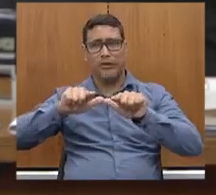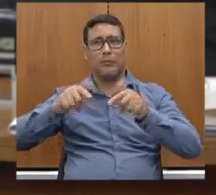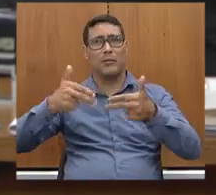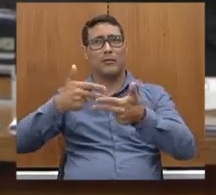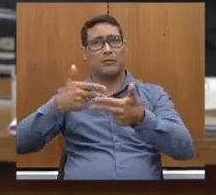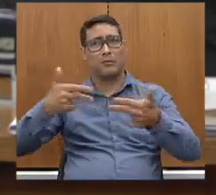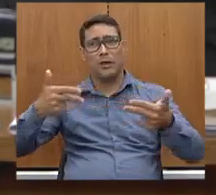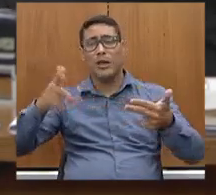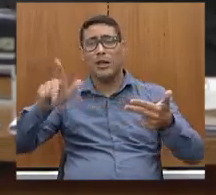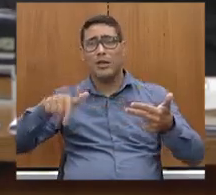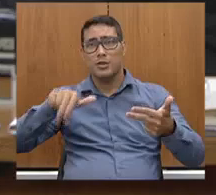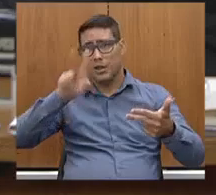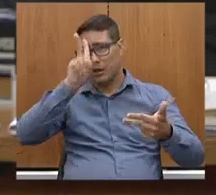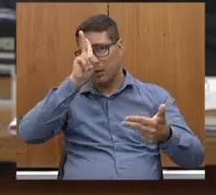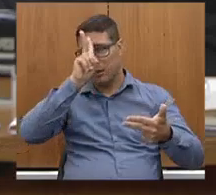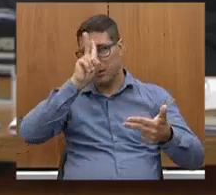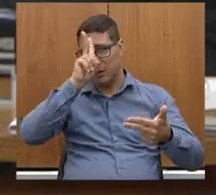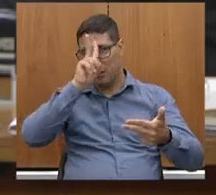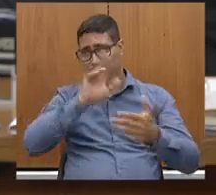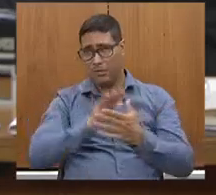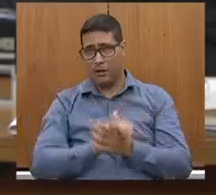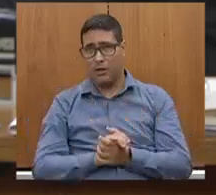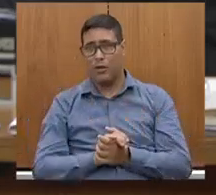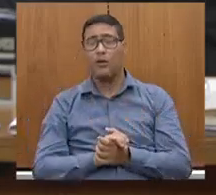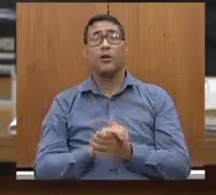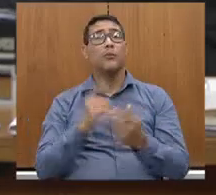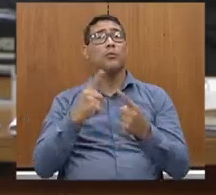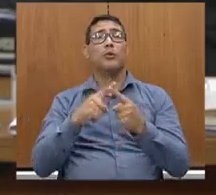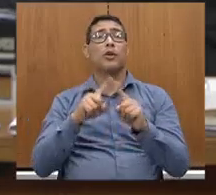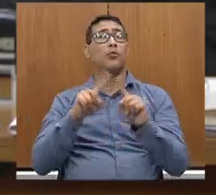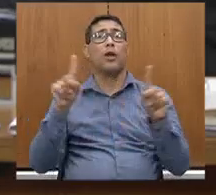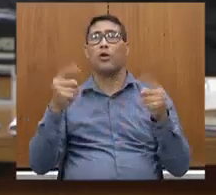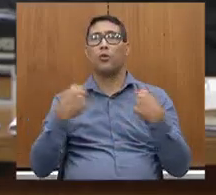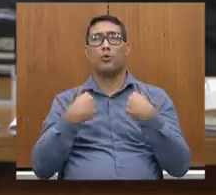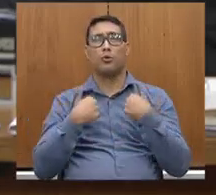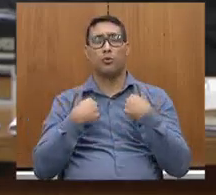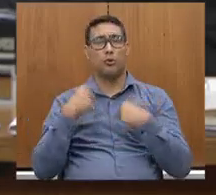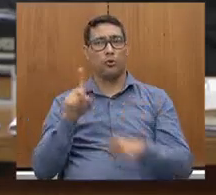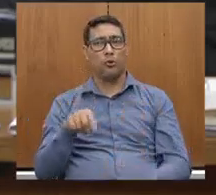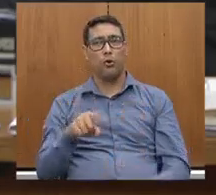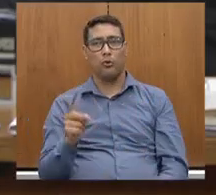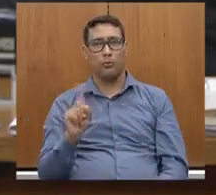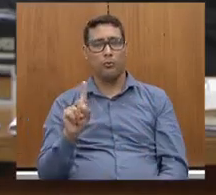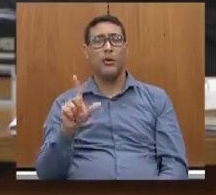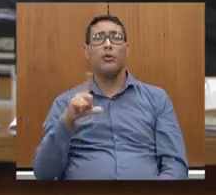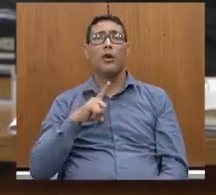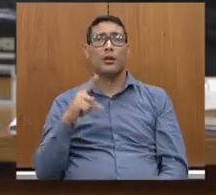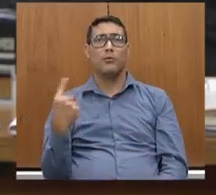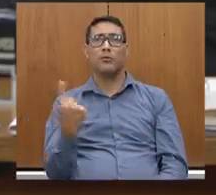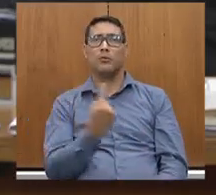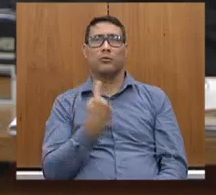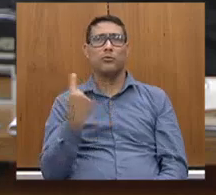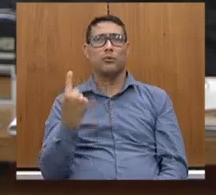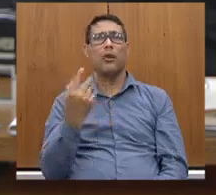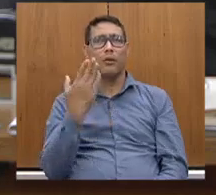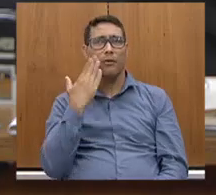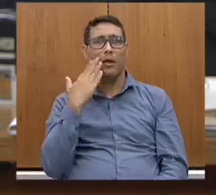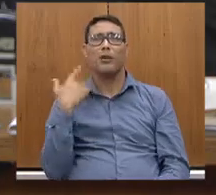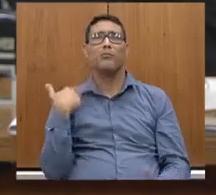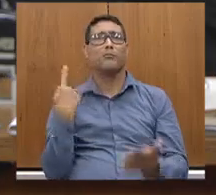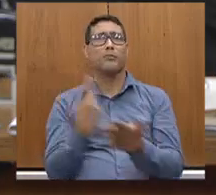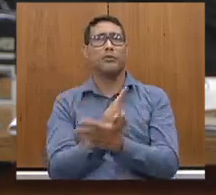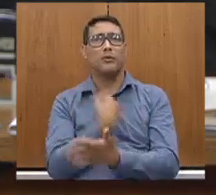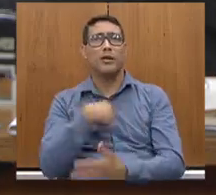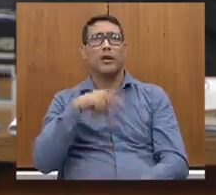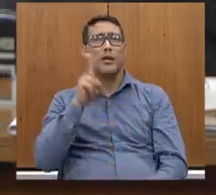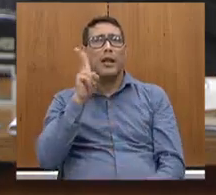de lembrar, porque não é só comigo, é com todos, eu estou citando um exemplo aqui, mas eu sei que é com todo mundo, de lembrar